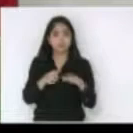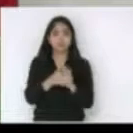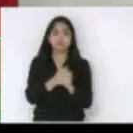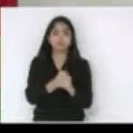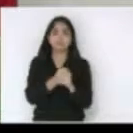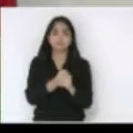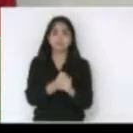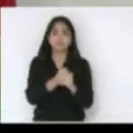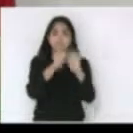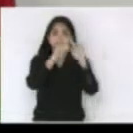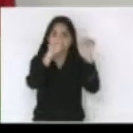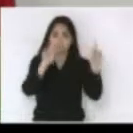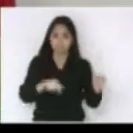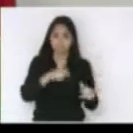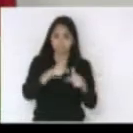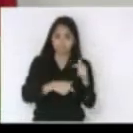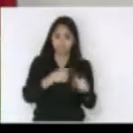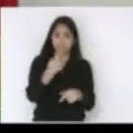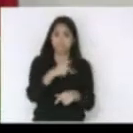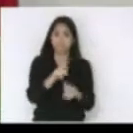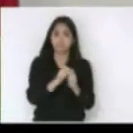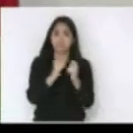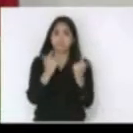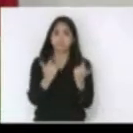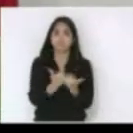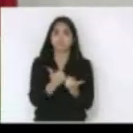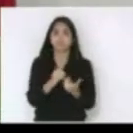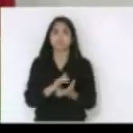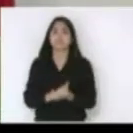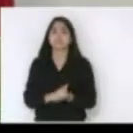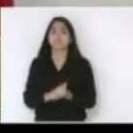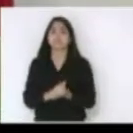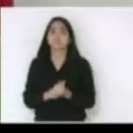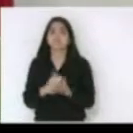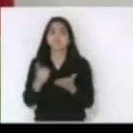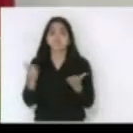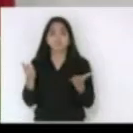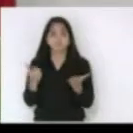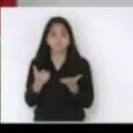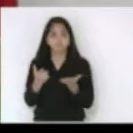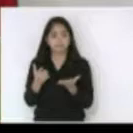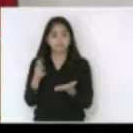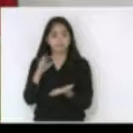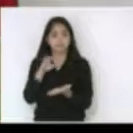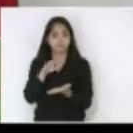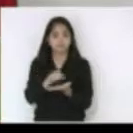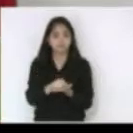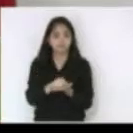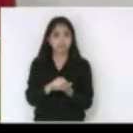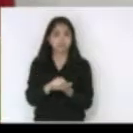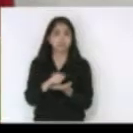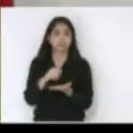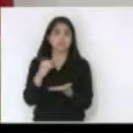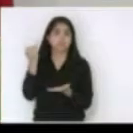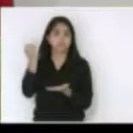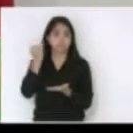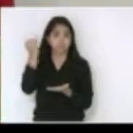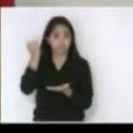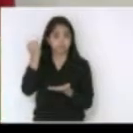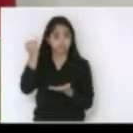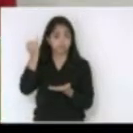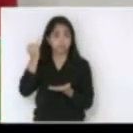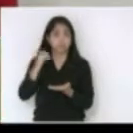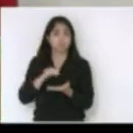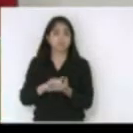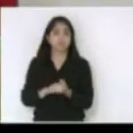os servidores desta casa mas senhor presidente não podia deixar de registrar nesse dia de hoje